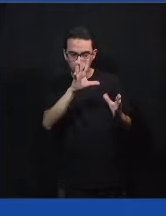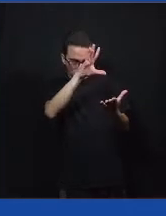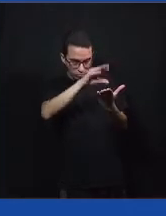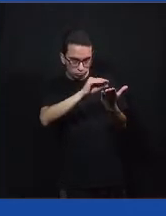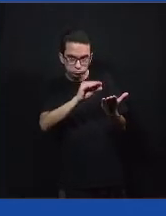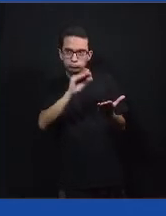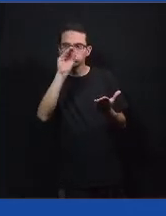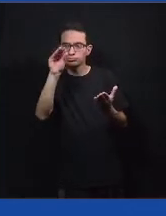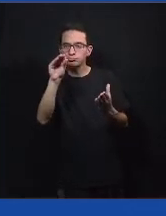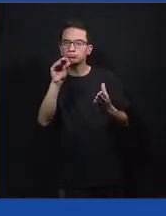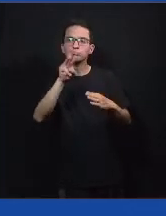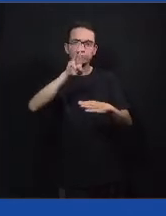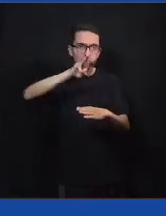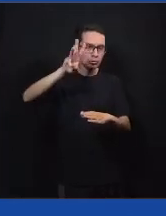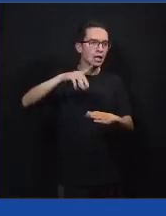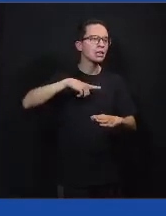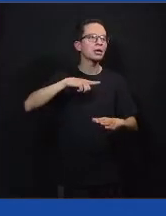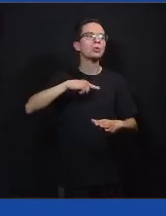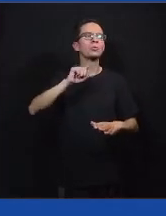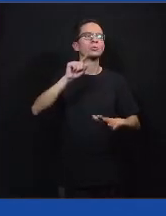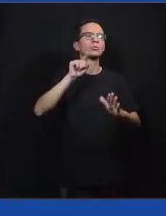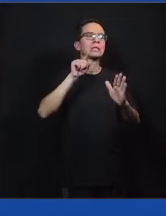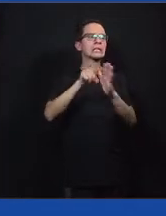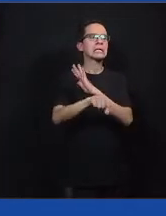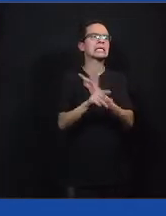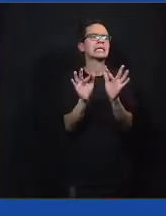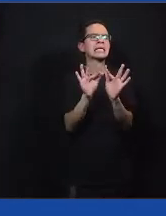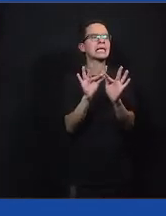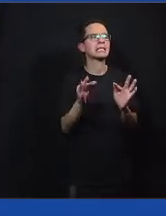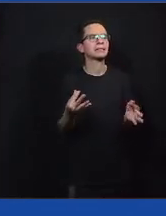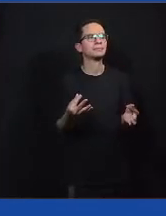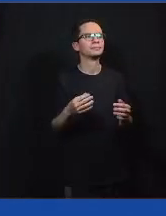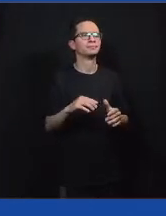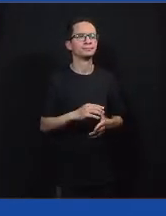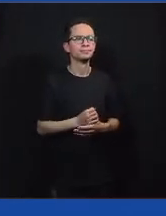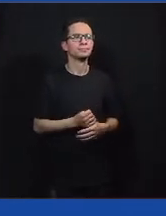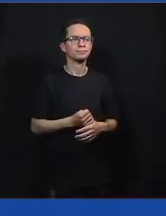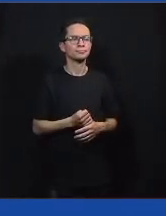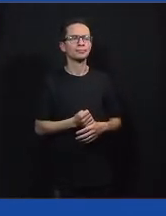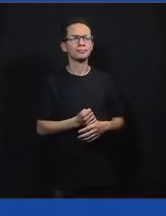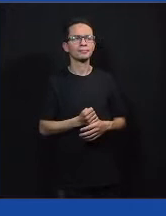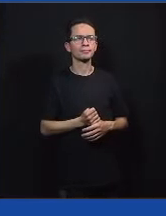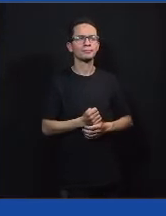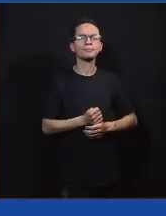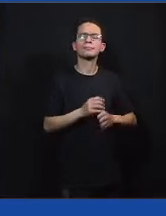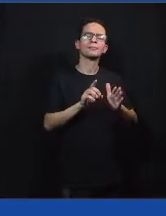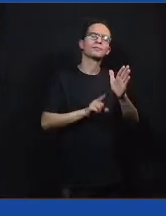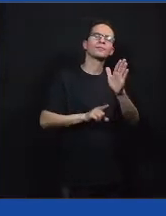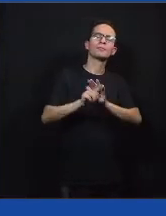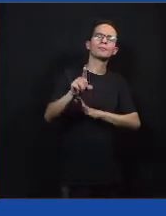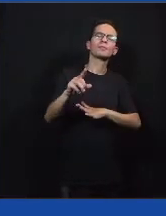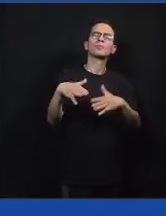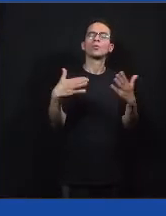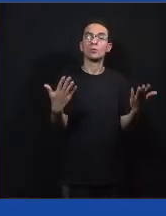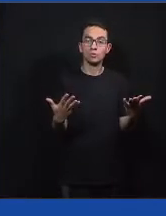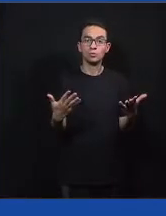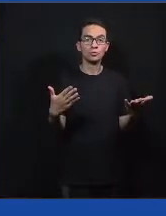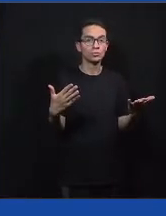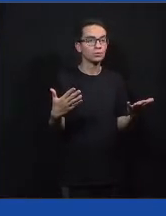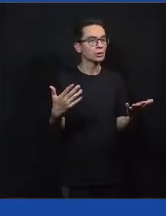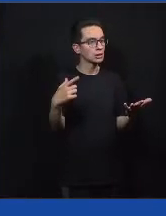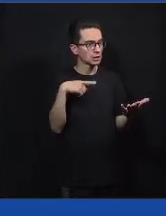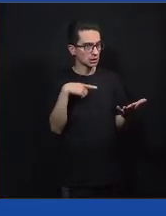site e vai ter uma pergunta. É uma pergunta simples, mas não é para responder ainda. Porque a pergunta é quais são as